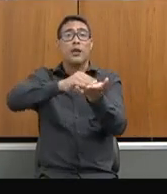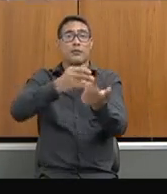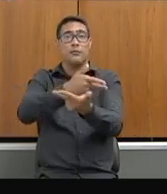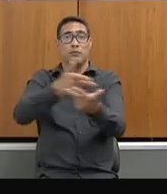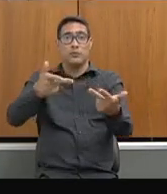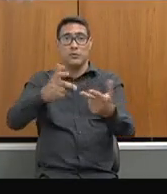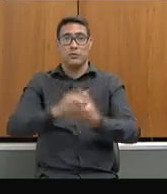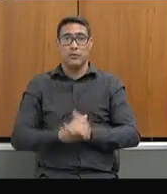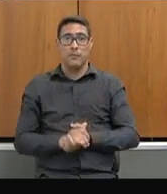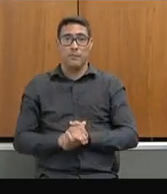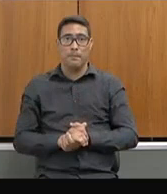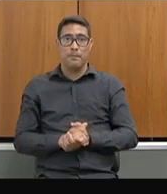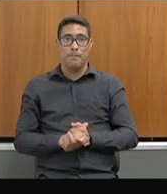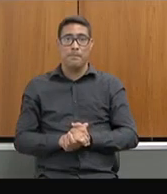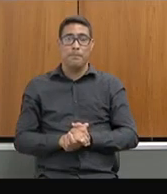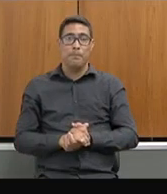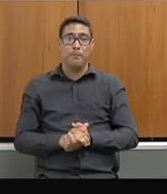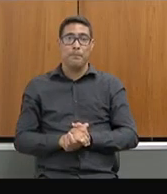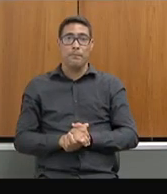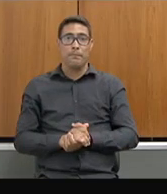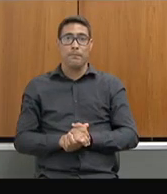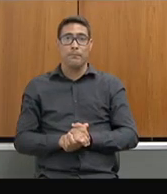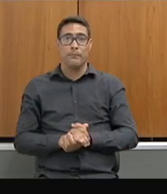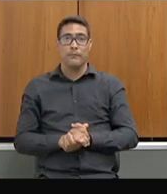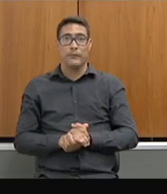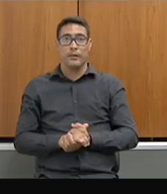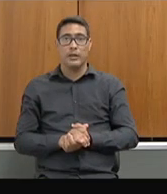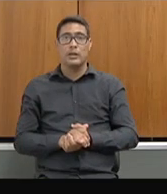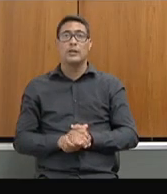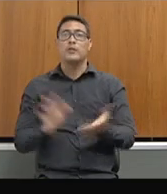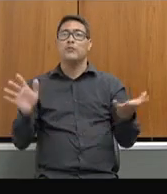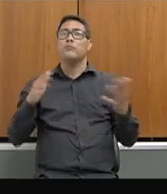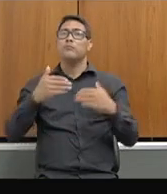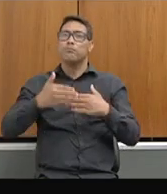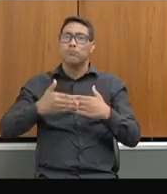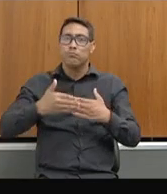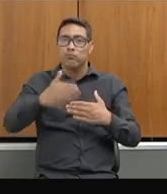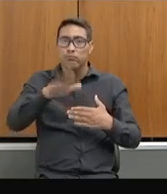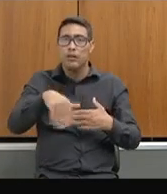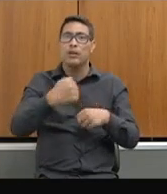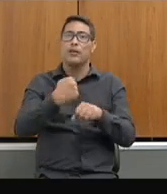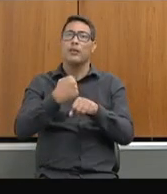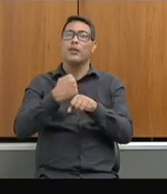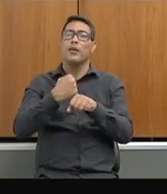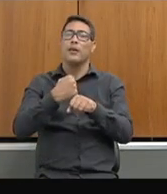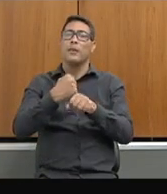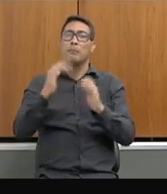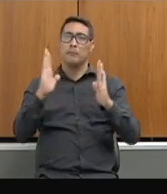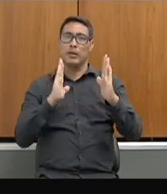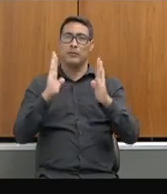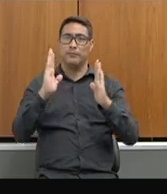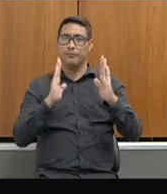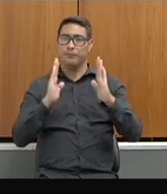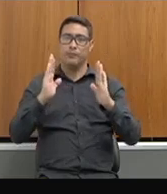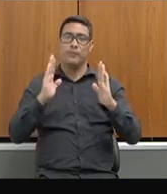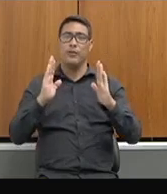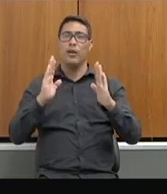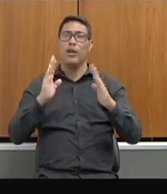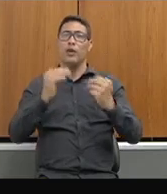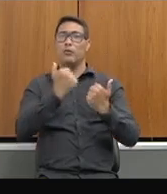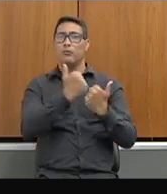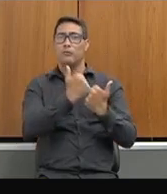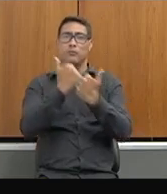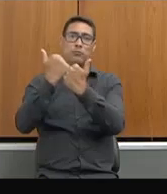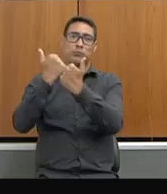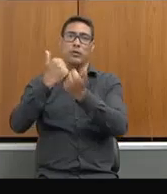por gentileza. E, durante todo esse período, eu, como subsecretário e como secretário,